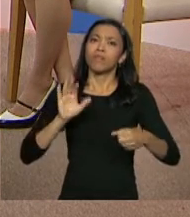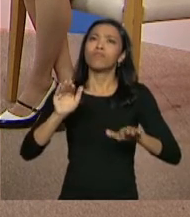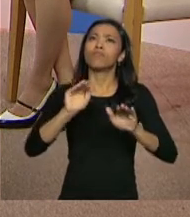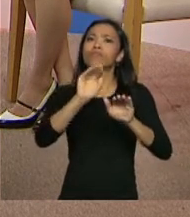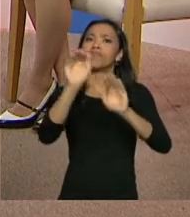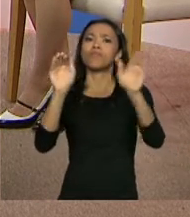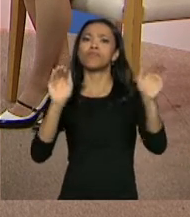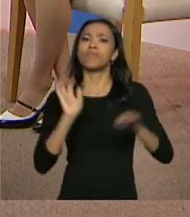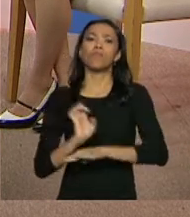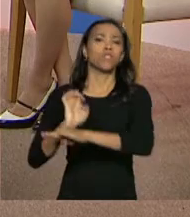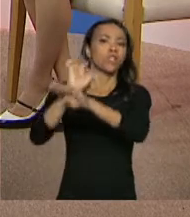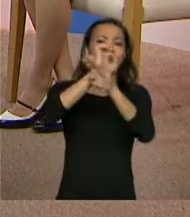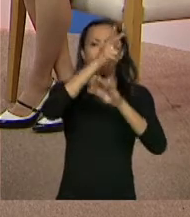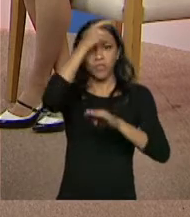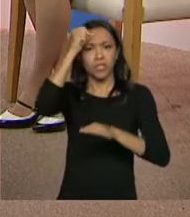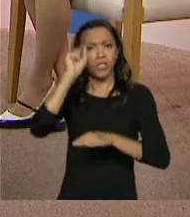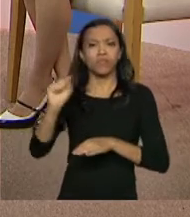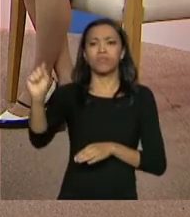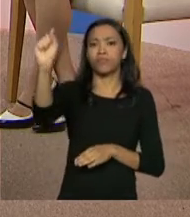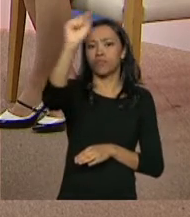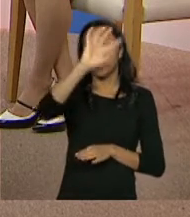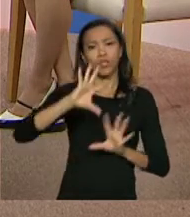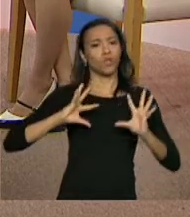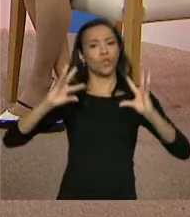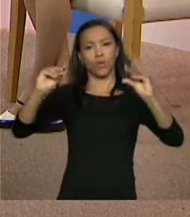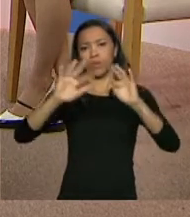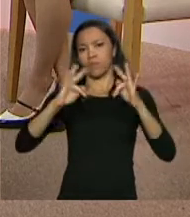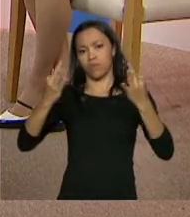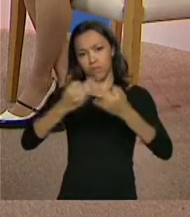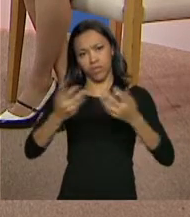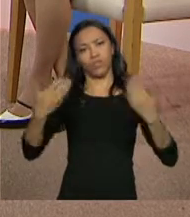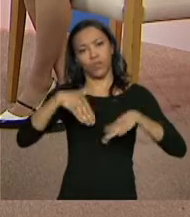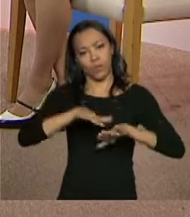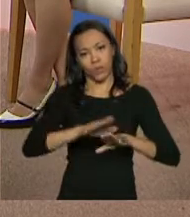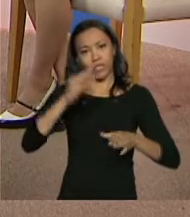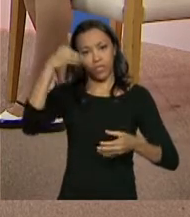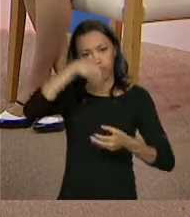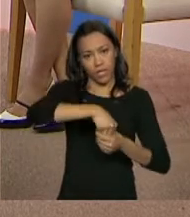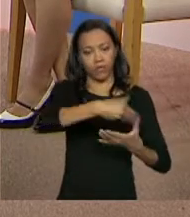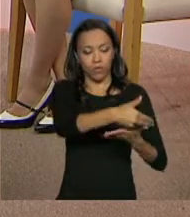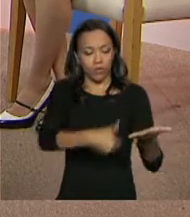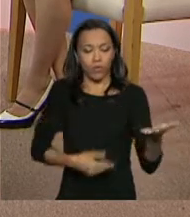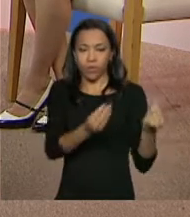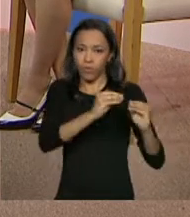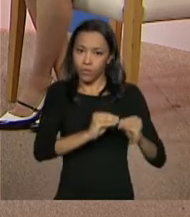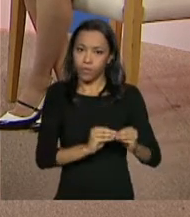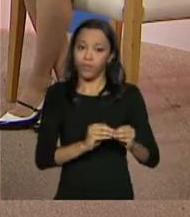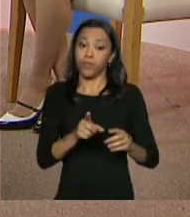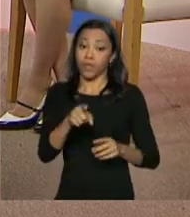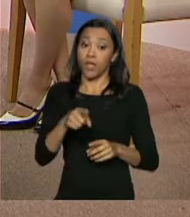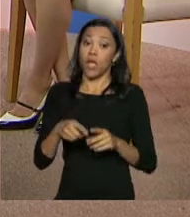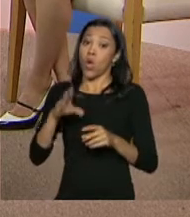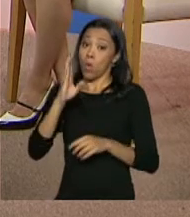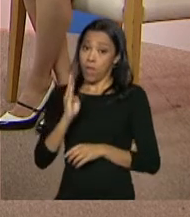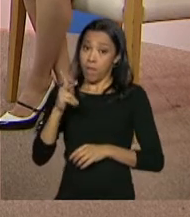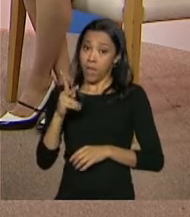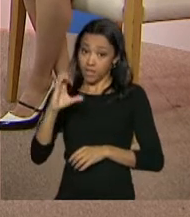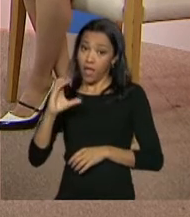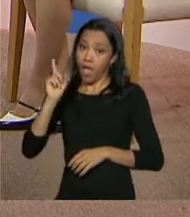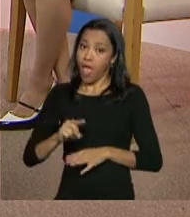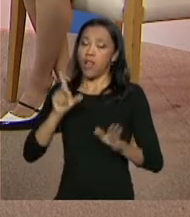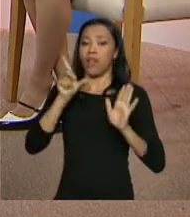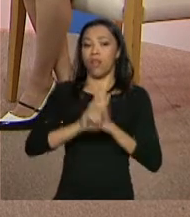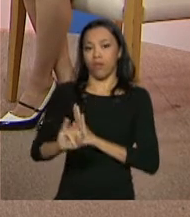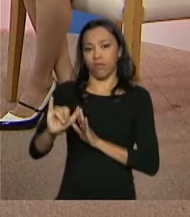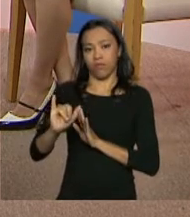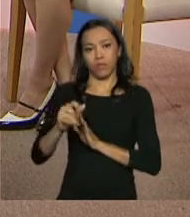tentar fazer com que, efetivamente, todas as famílias sejam incluídas. Só um detalhe, porque o BPC é excepcionalizado por lei. Ele não precisa, ele não